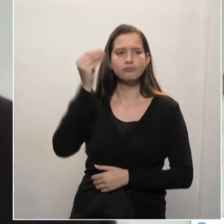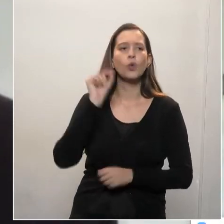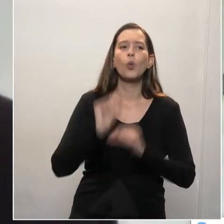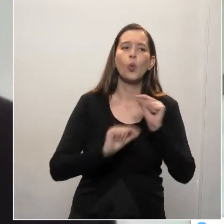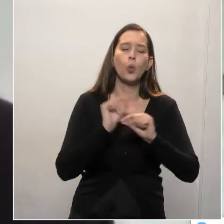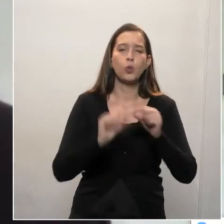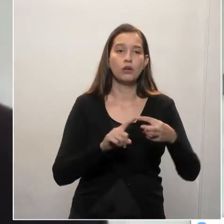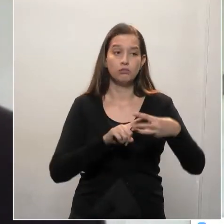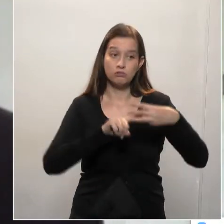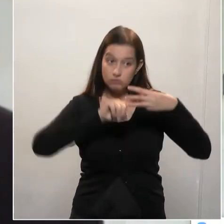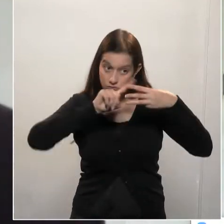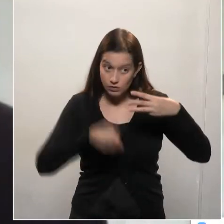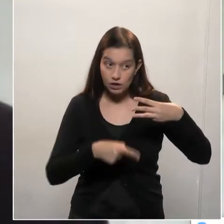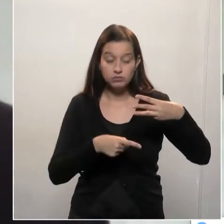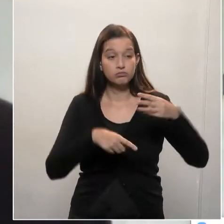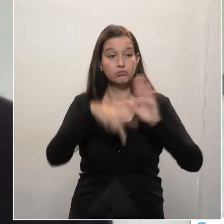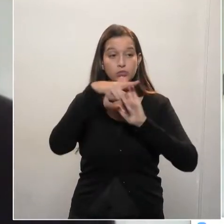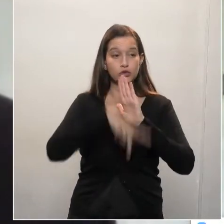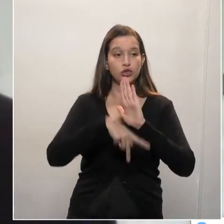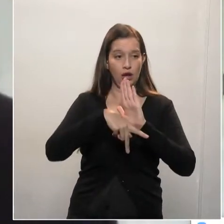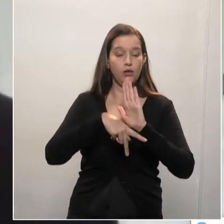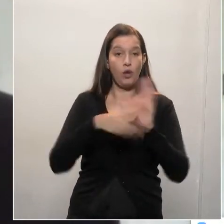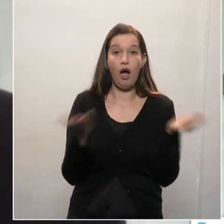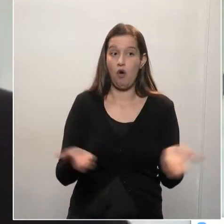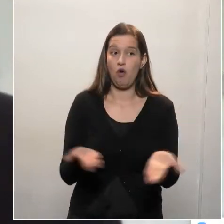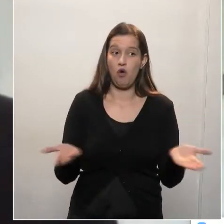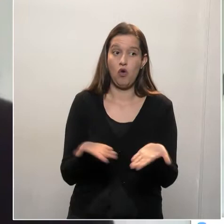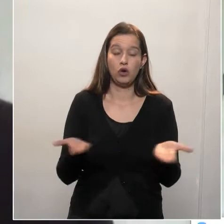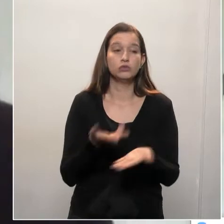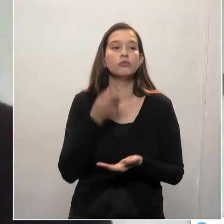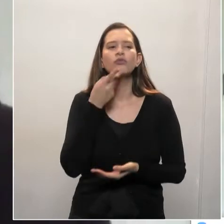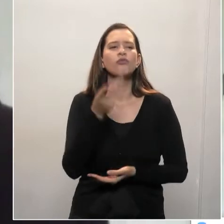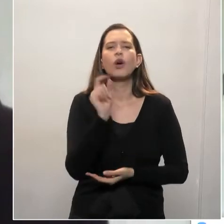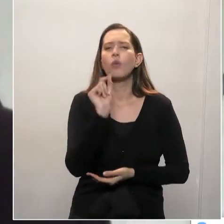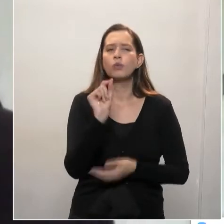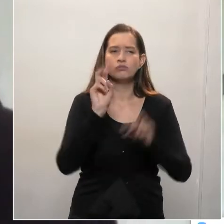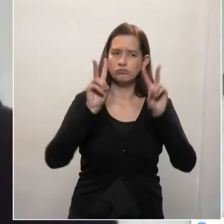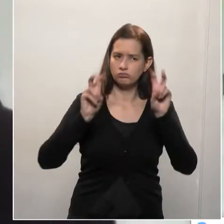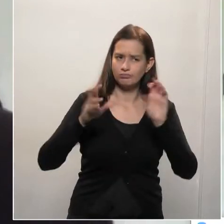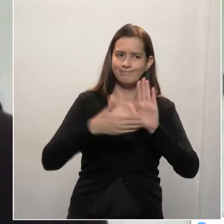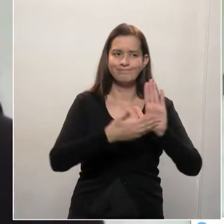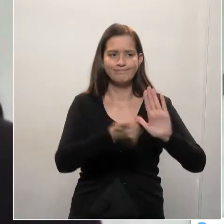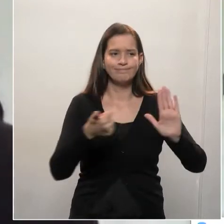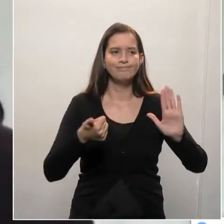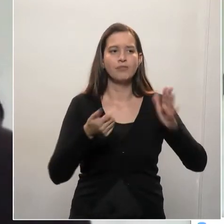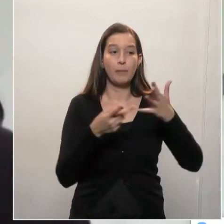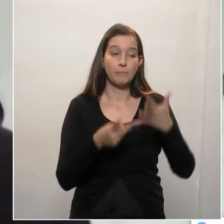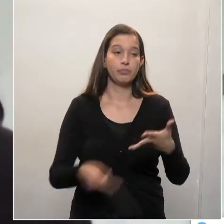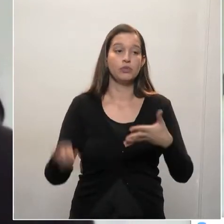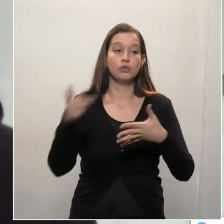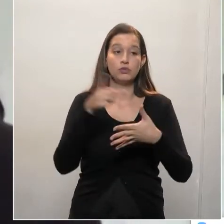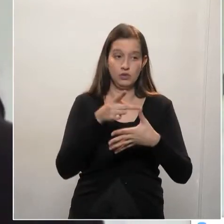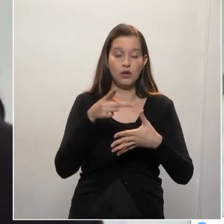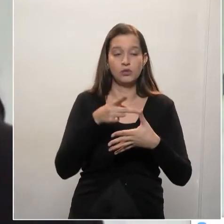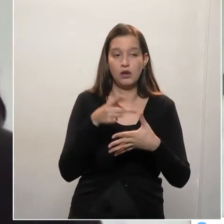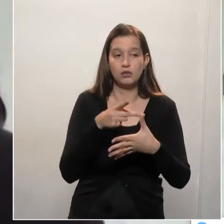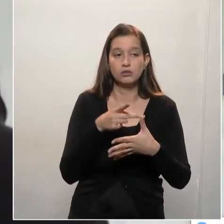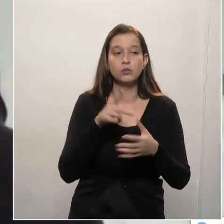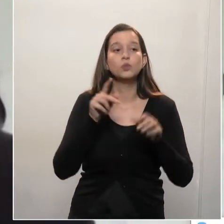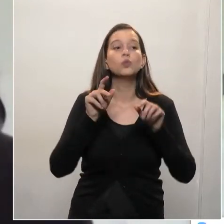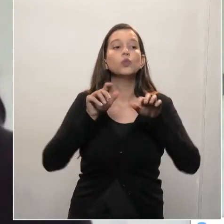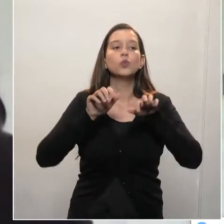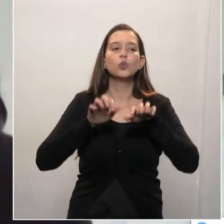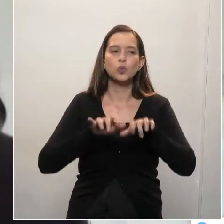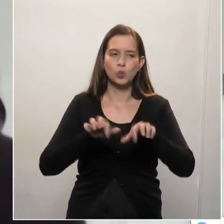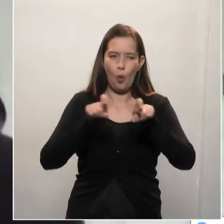que tratam de tirar como prioridade o software livre para